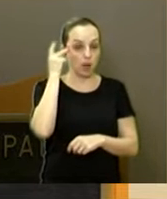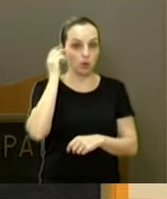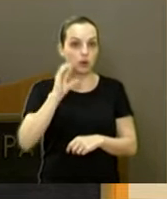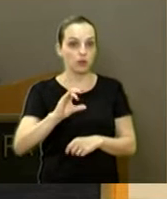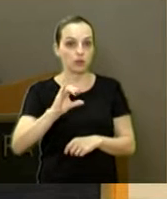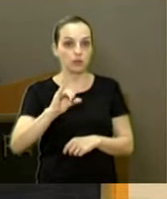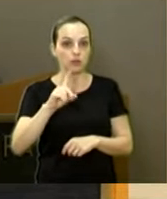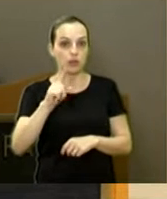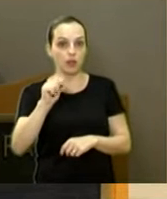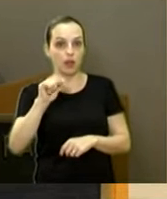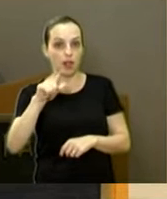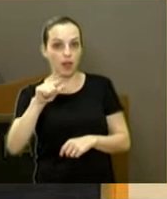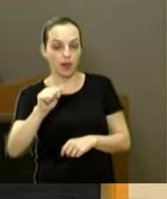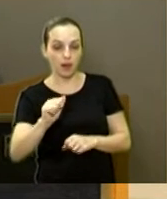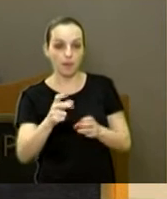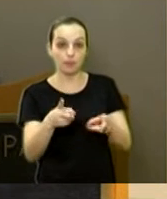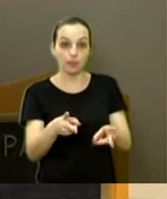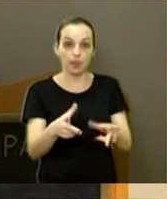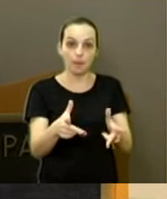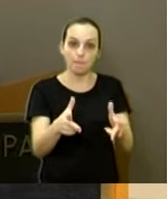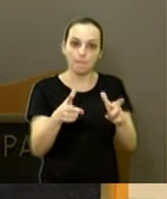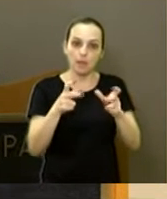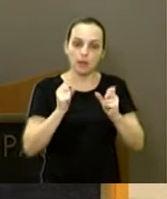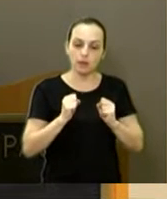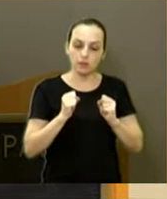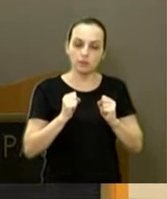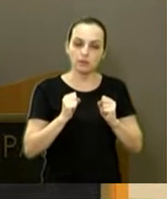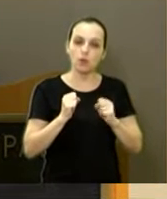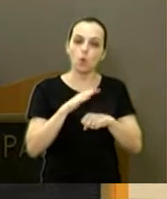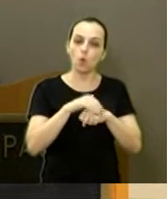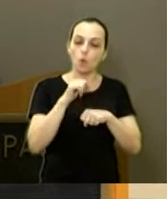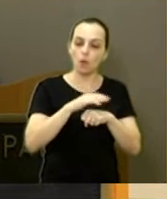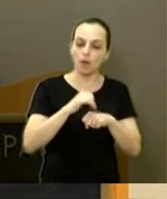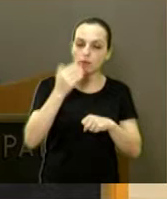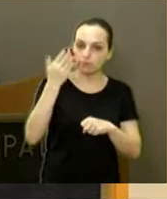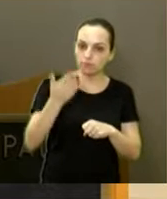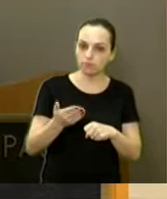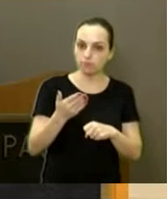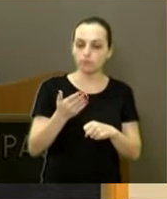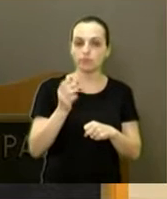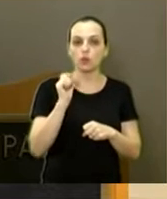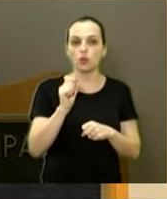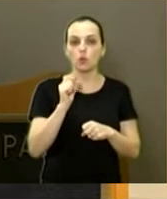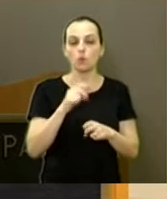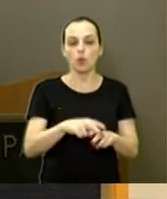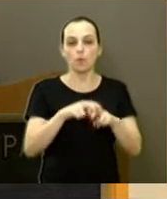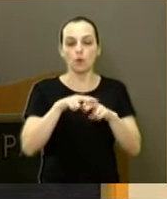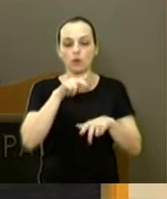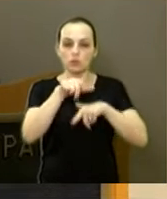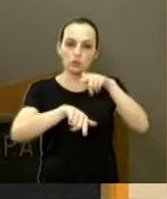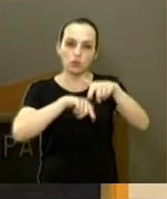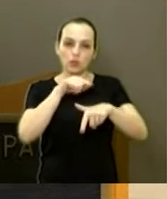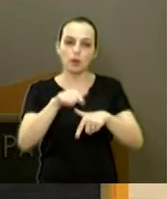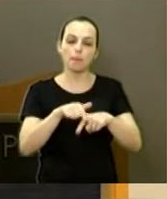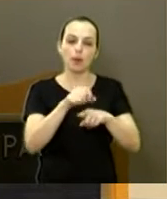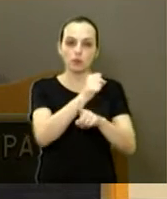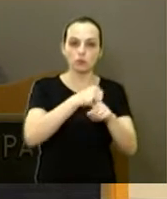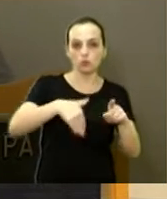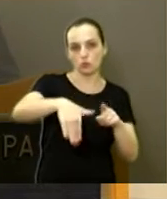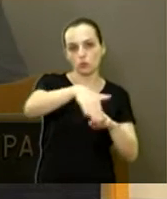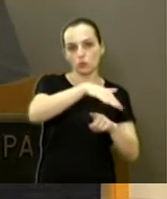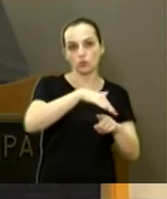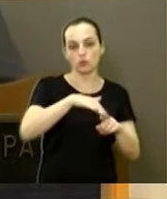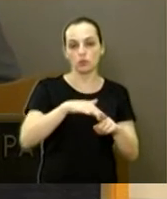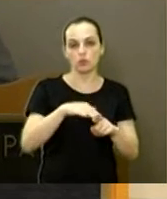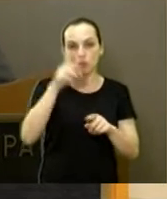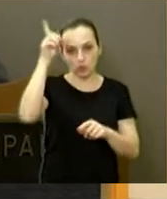merecedora, uma pessoa que a gente tem um carinho muito grande. E, além disso, ela faz um trabalho social, é diretora